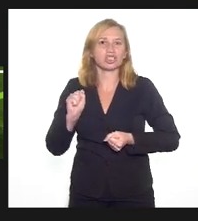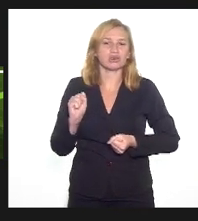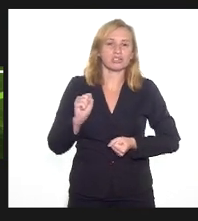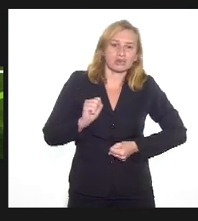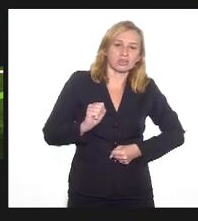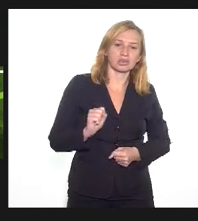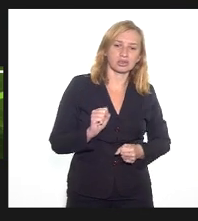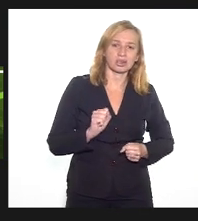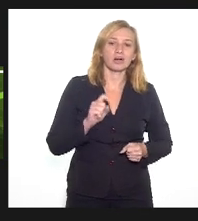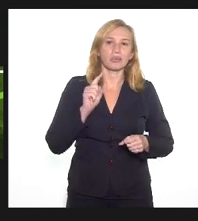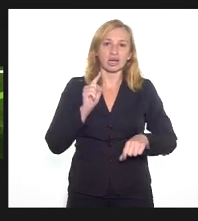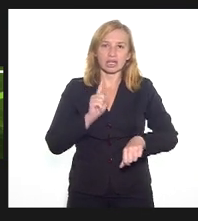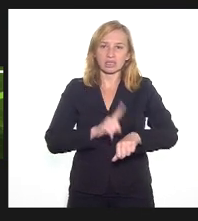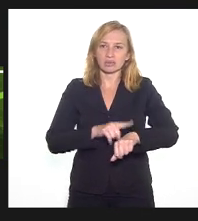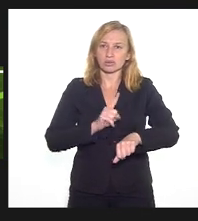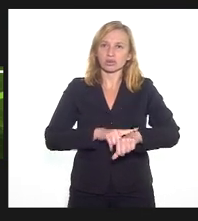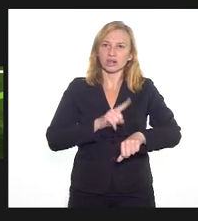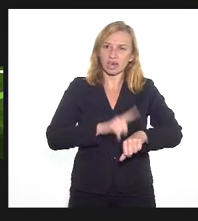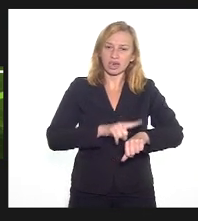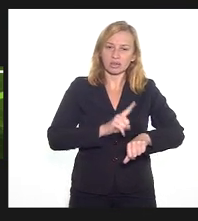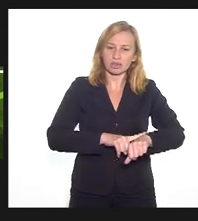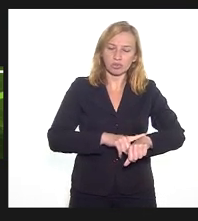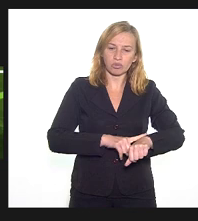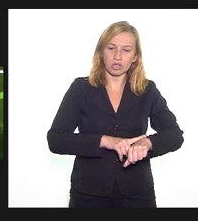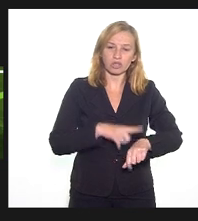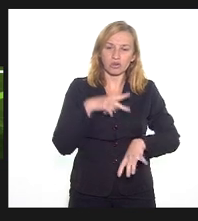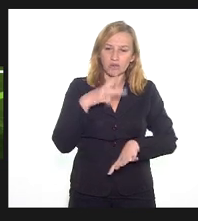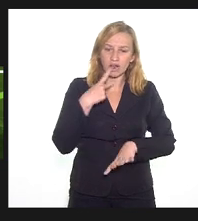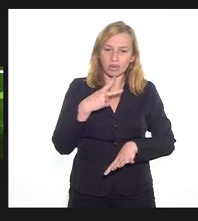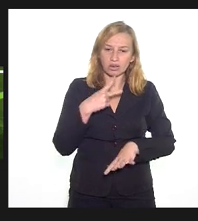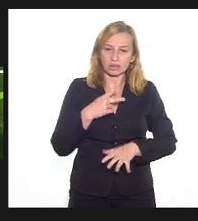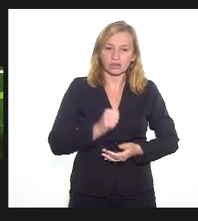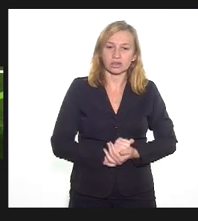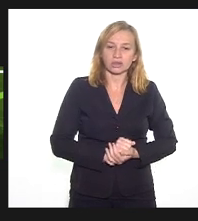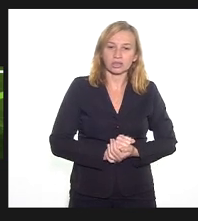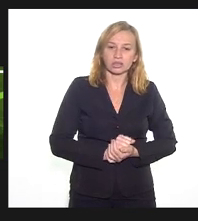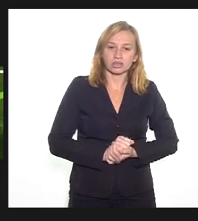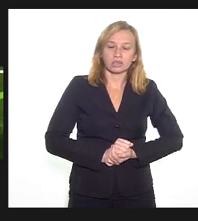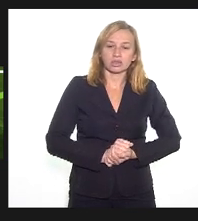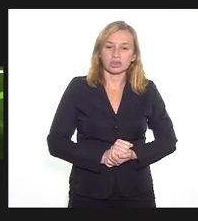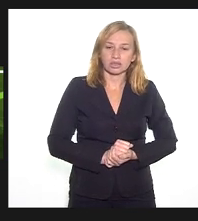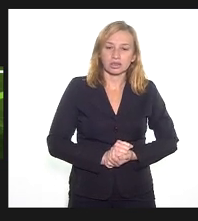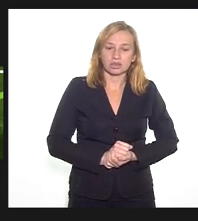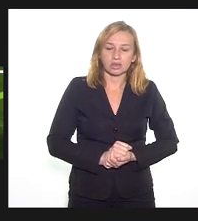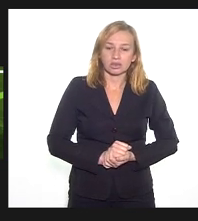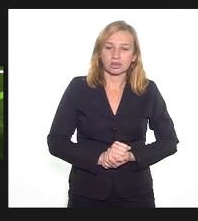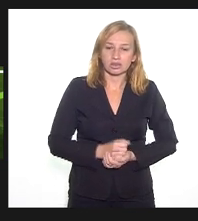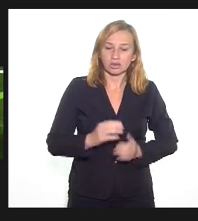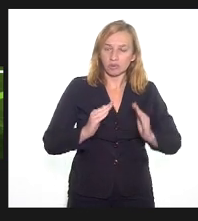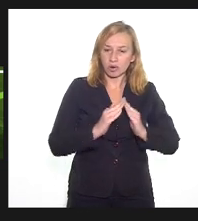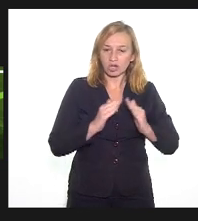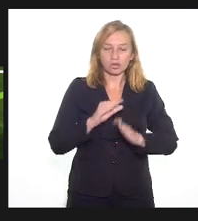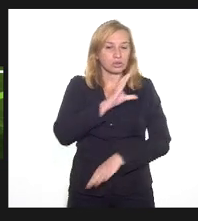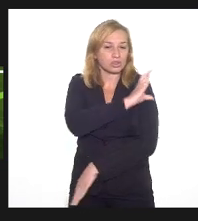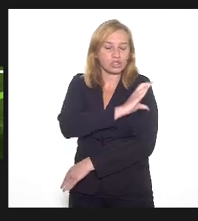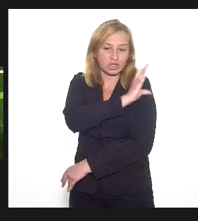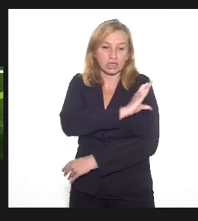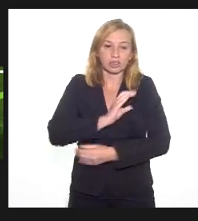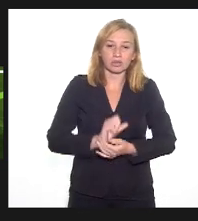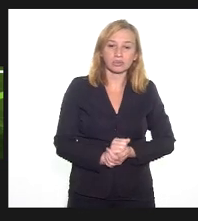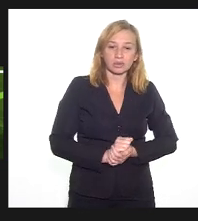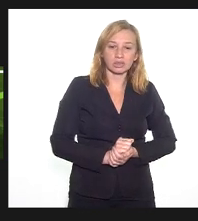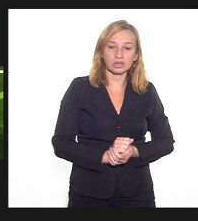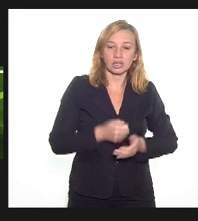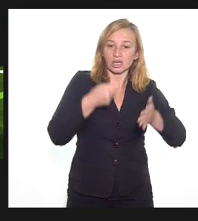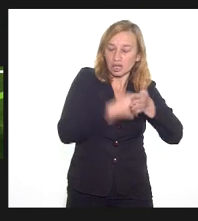gestor. Mas nesse momento de fala, eu falo enquanto um adepto das religiões matriz africana, no fim das comunidades tradicionais e como